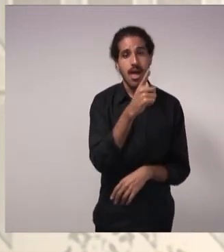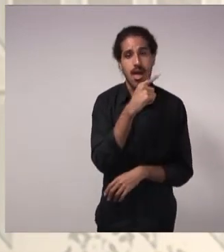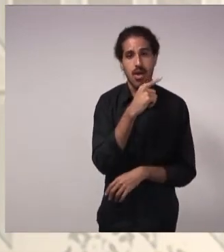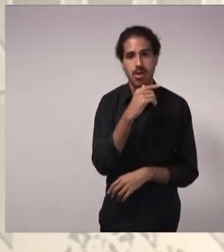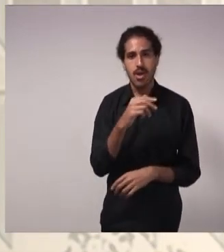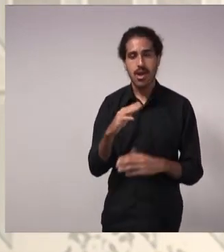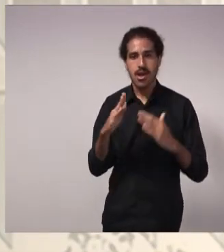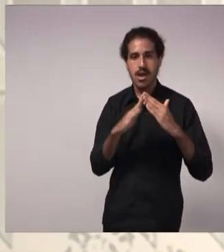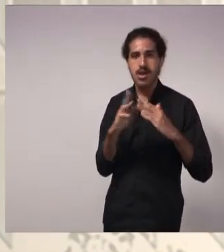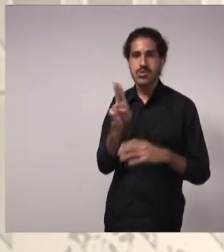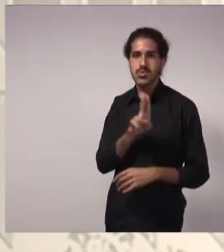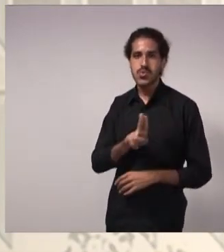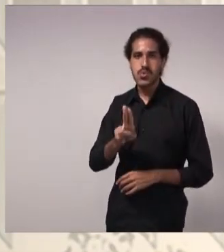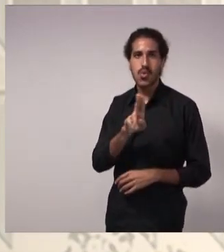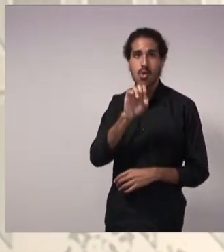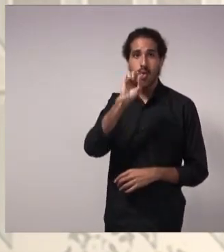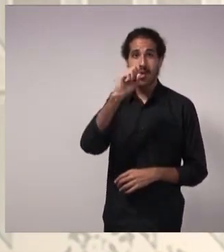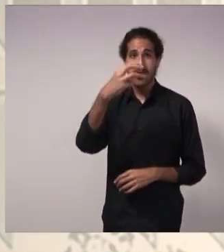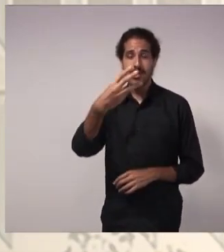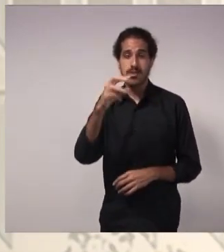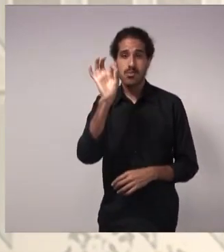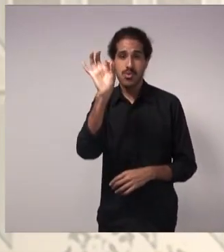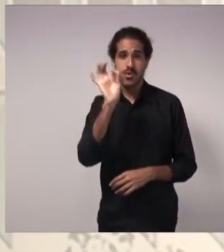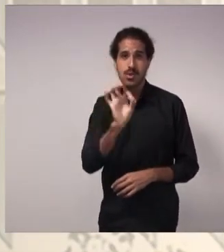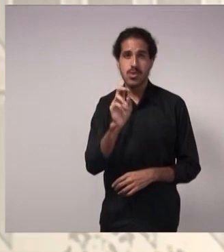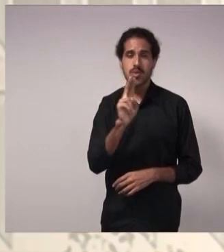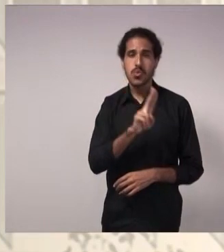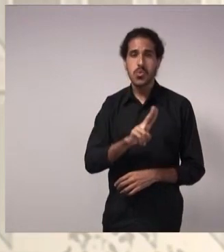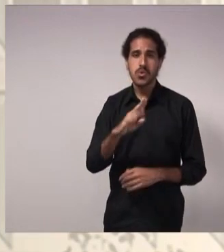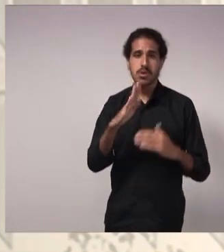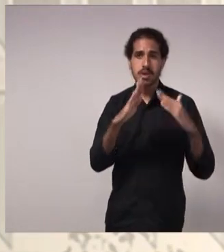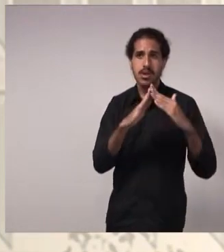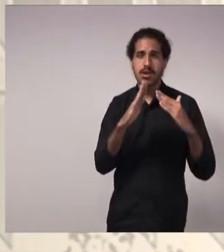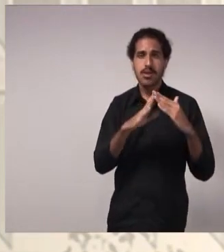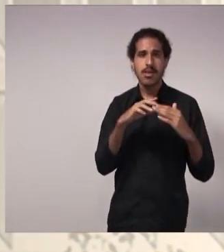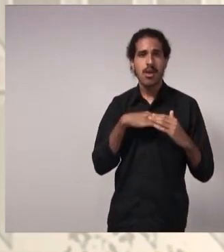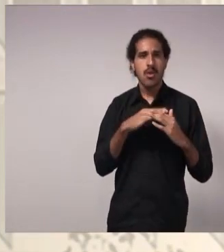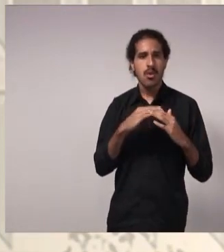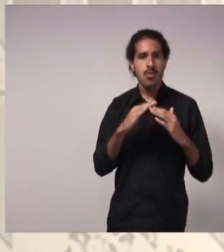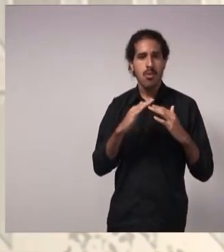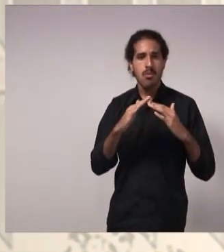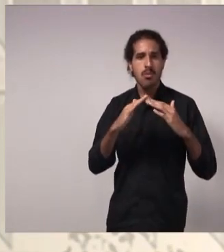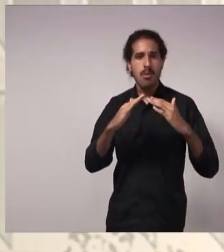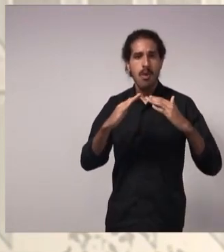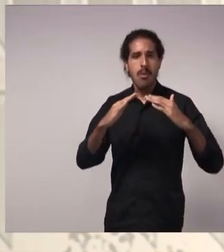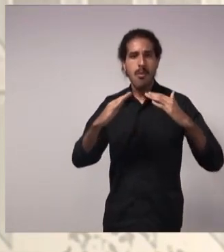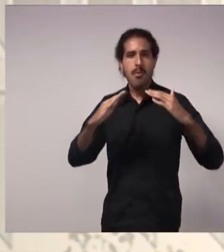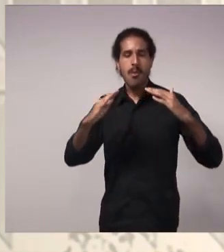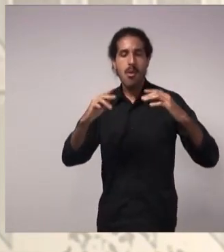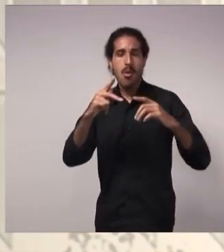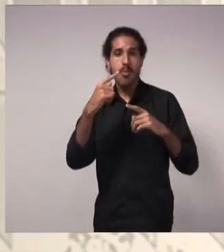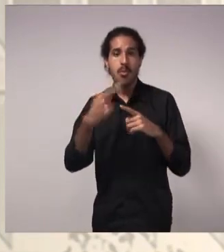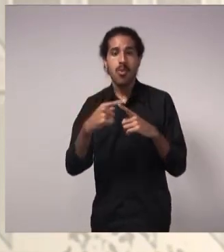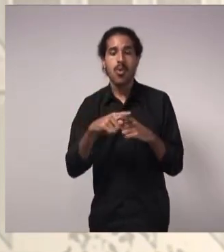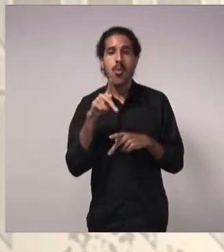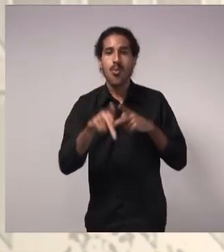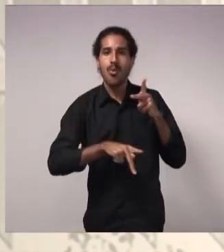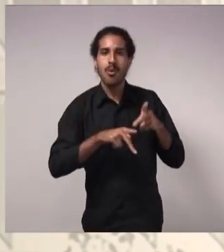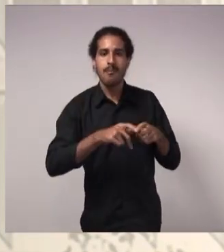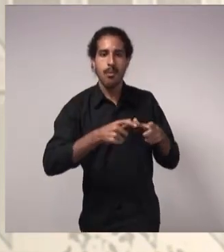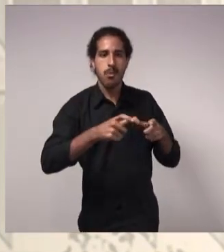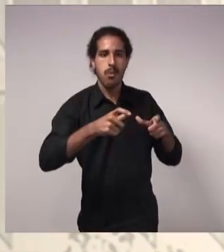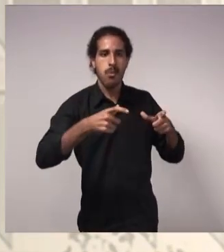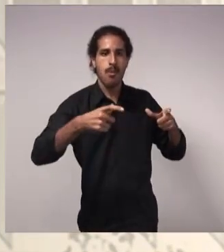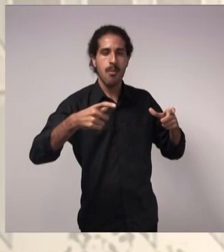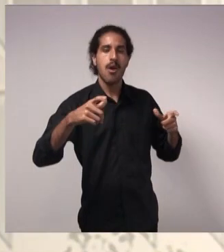% desse consumo é residencial. E esse consumo vem aumentando. Na medida que a população vai crescendo, a demanda por água vai